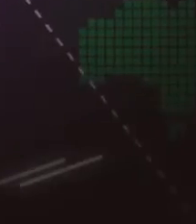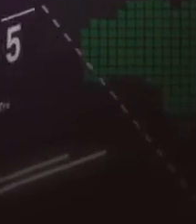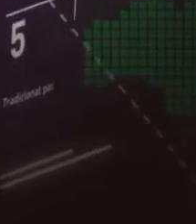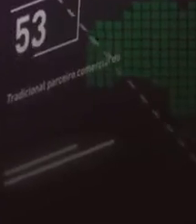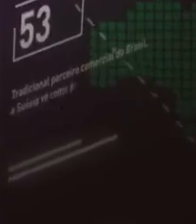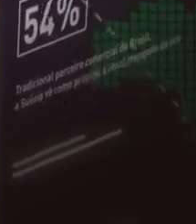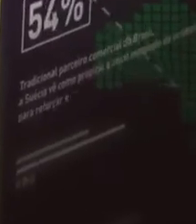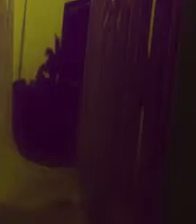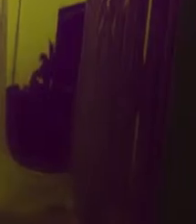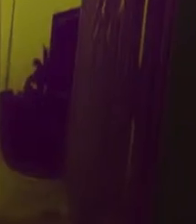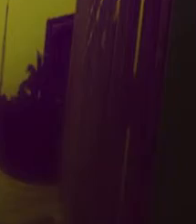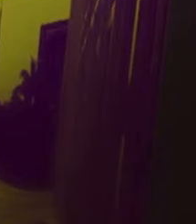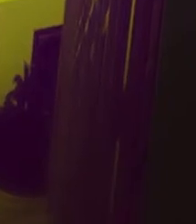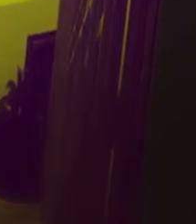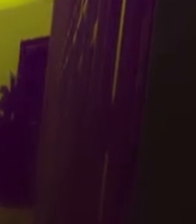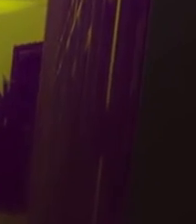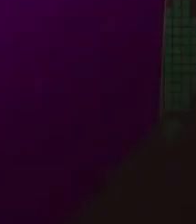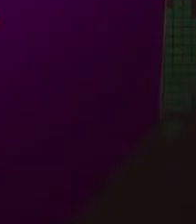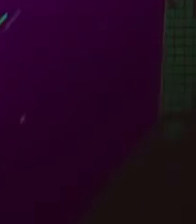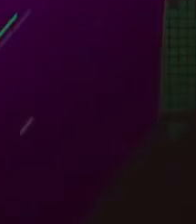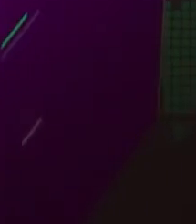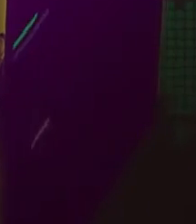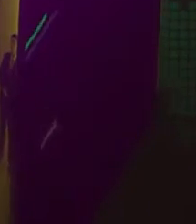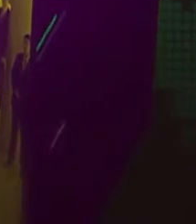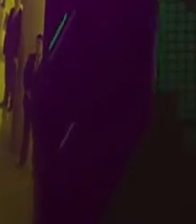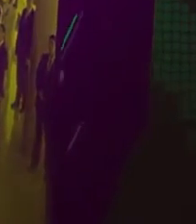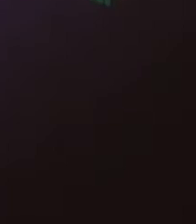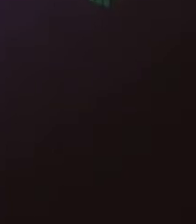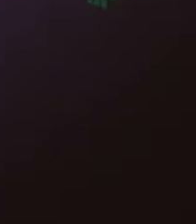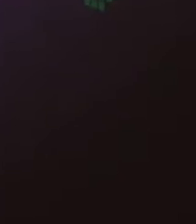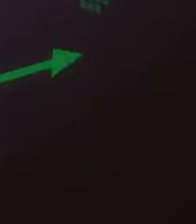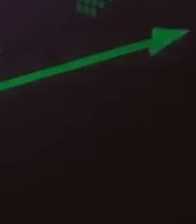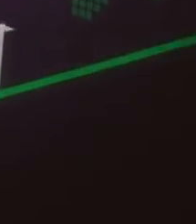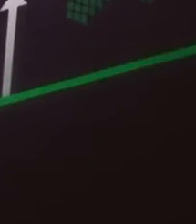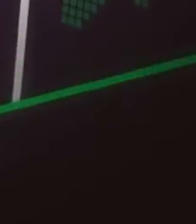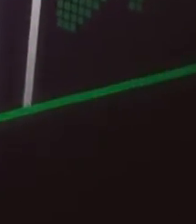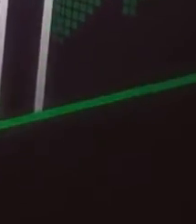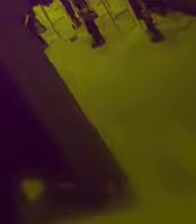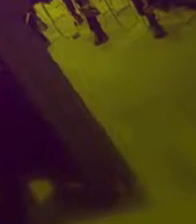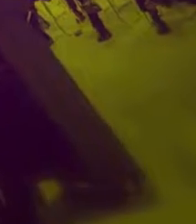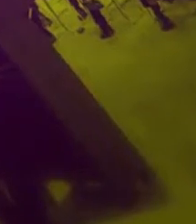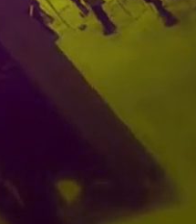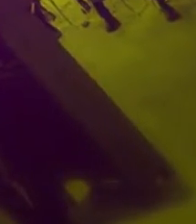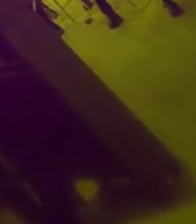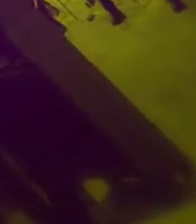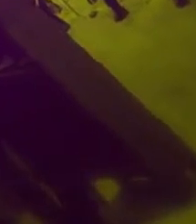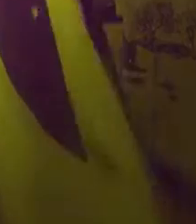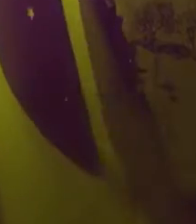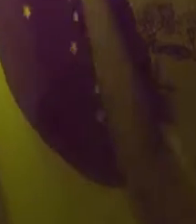Voluntariado